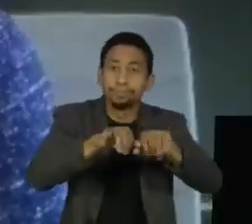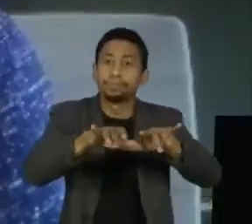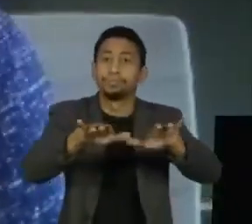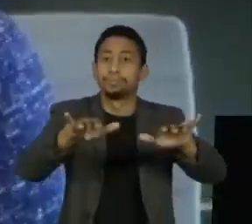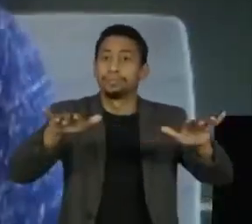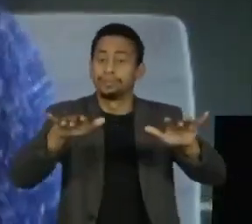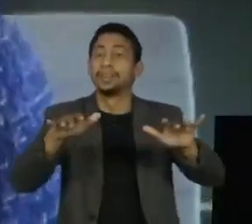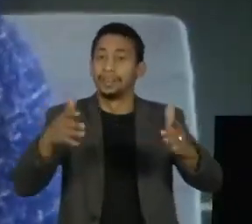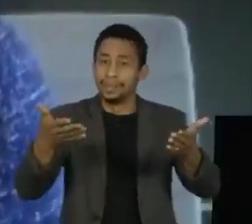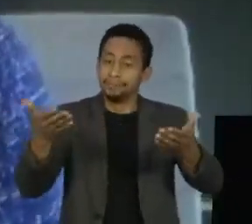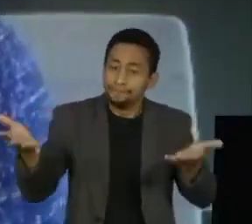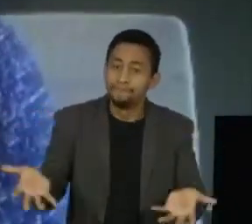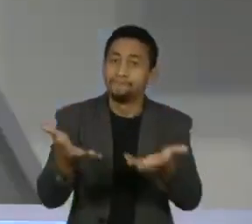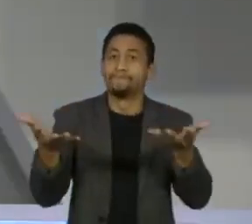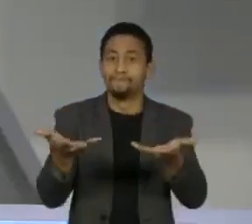estamos endossando.